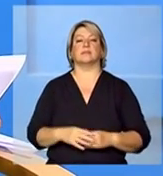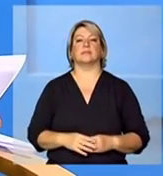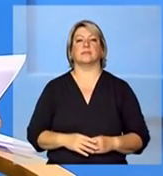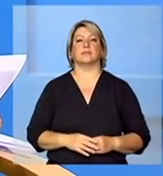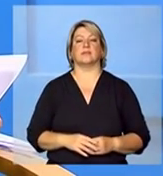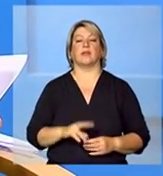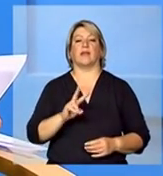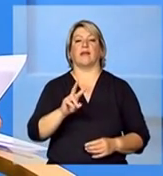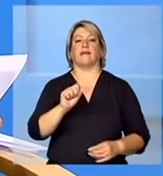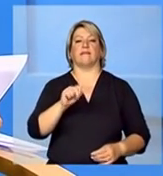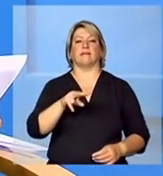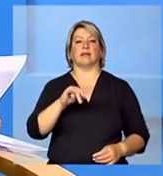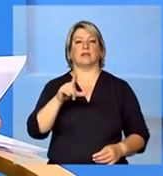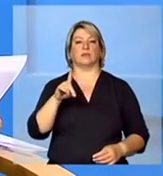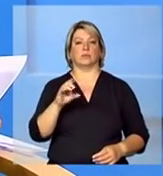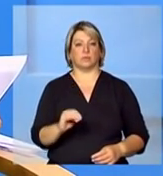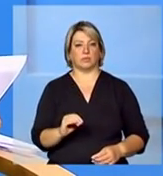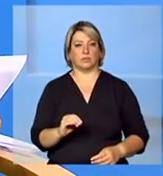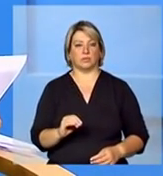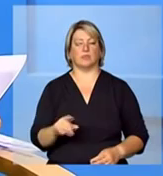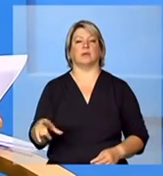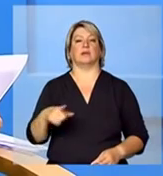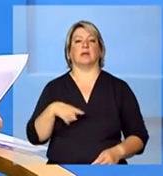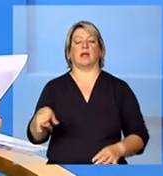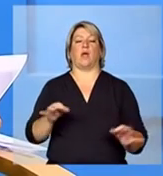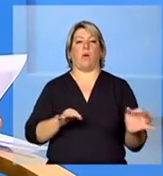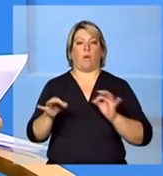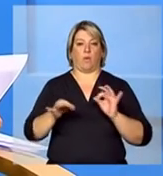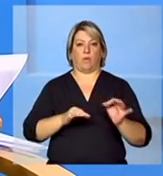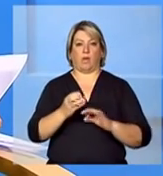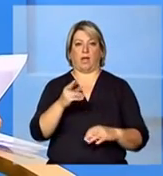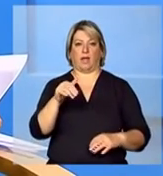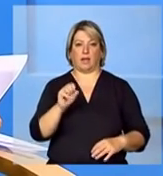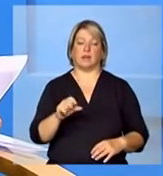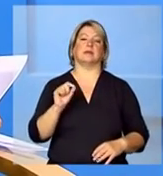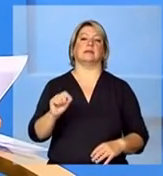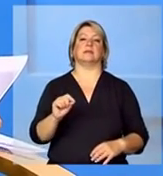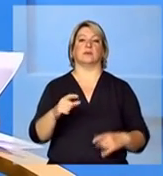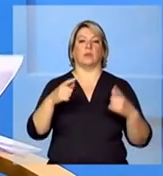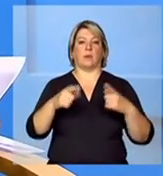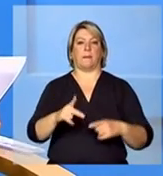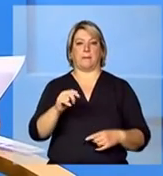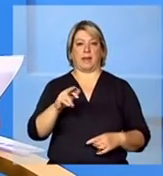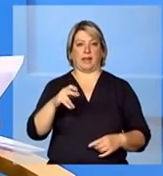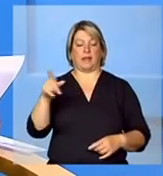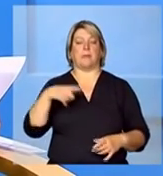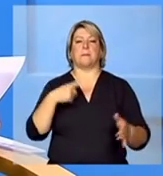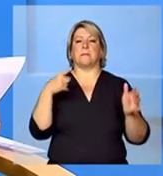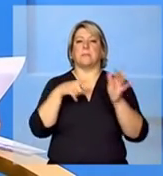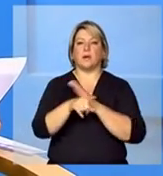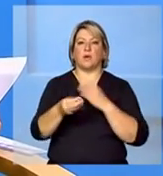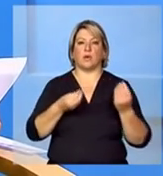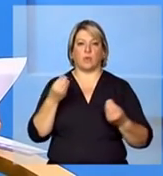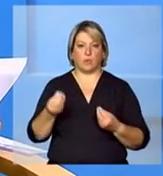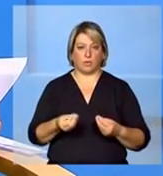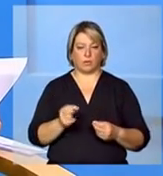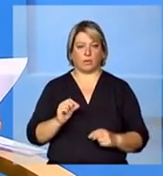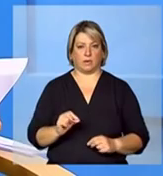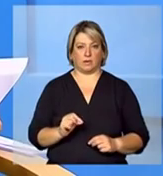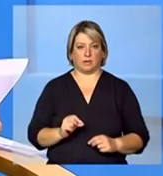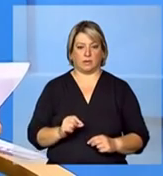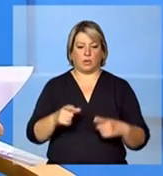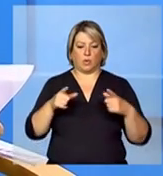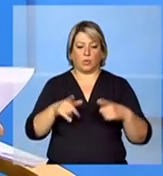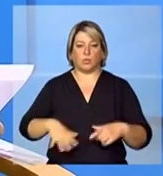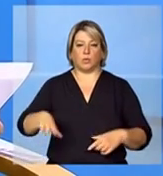Vanildo Aparecido coordenador do CRAS de Santa Mônica no Paraná ele pergunta assim em municípios de pequeno